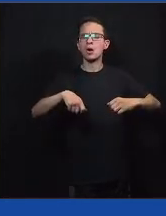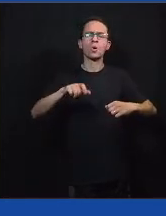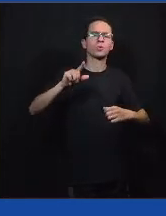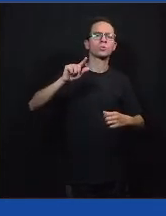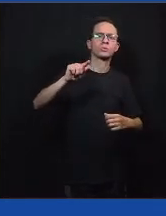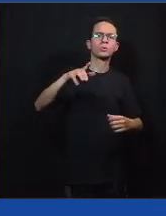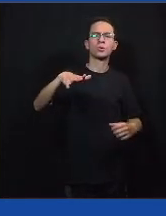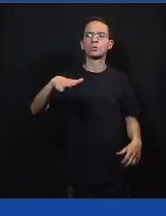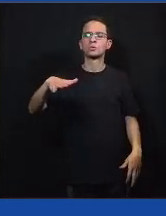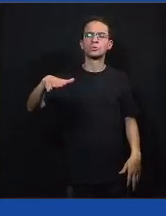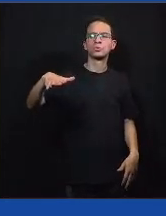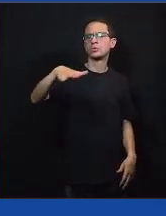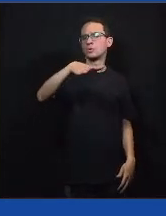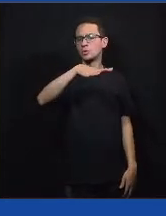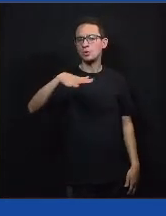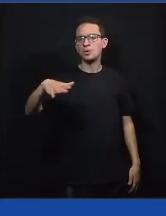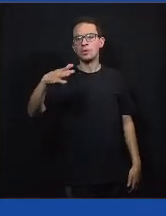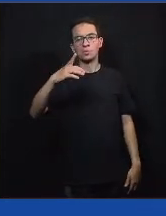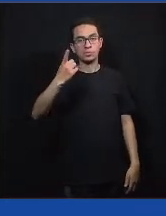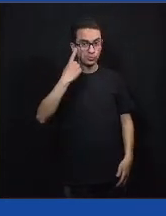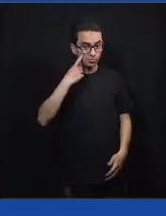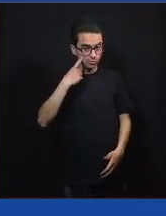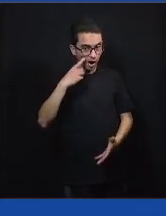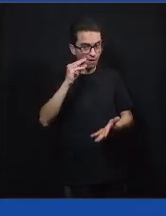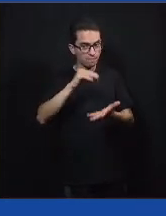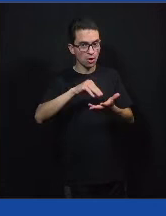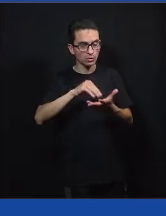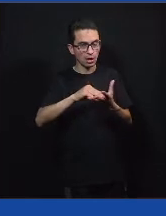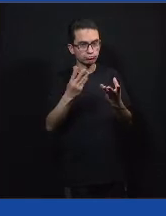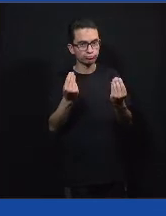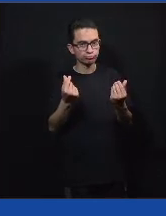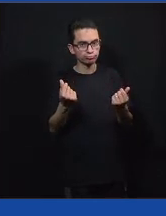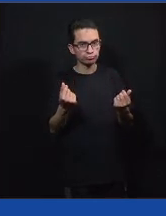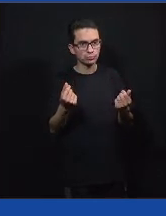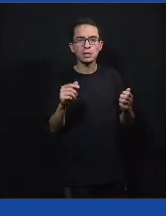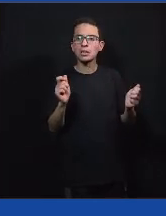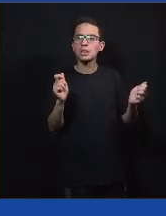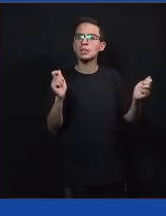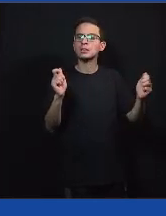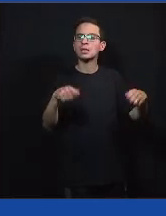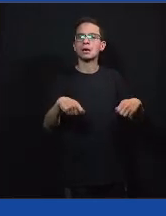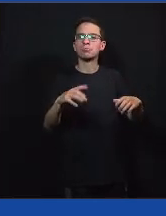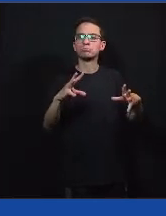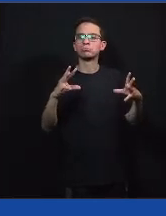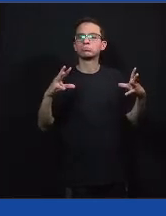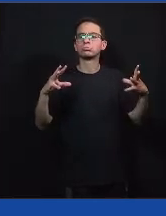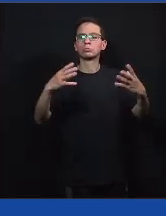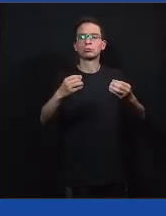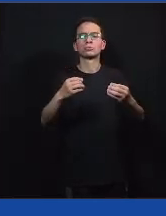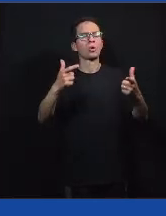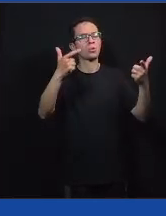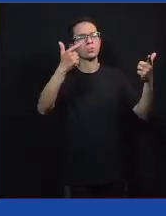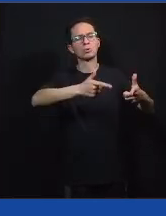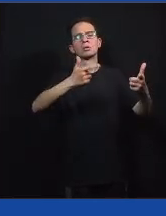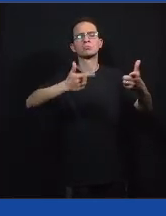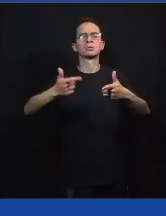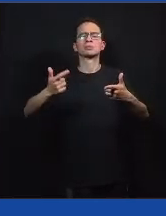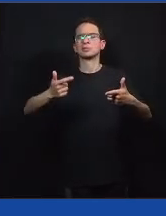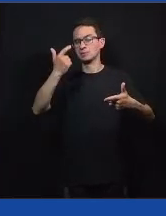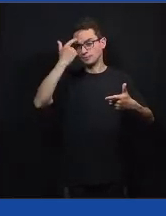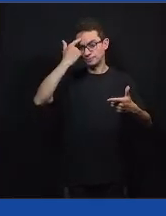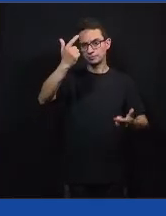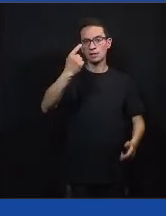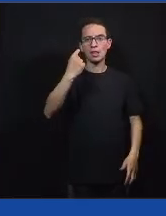territórios? Mais do que olhar para a escassez, mas o que já existe de grandes potências no território? Então, essa é uma premissa que a gente também